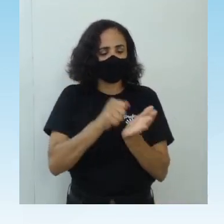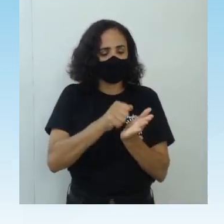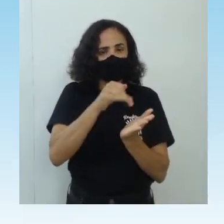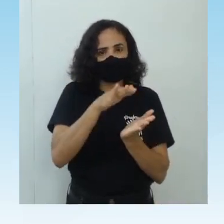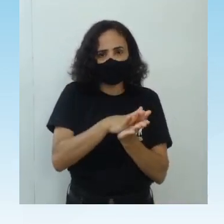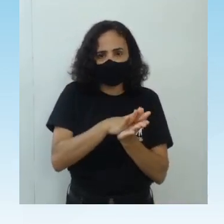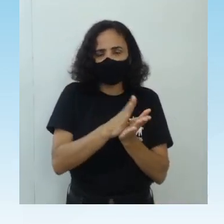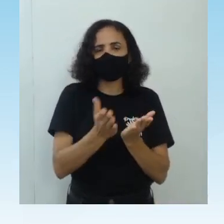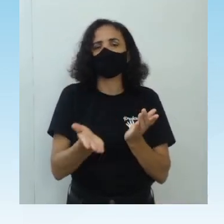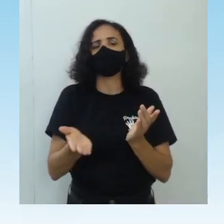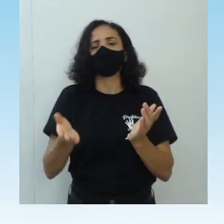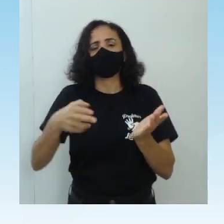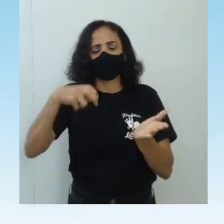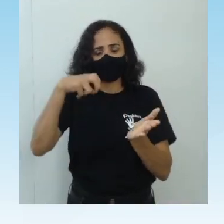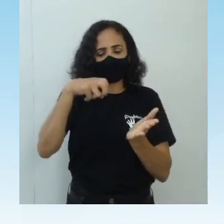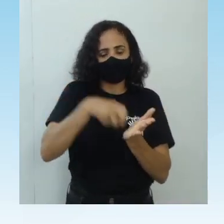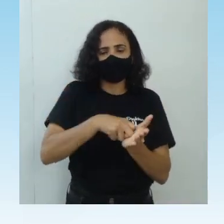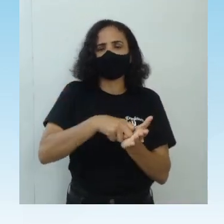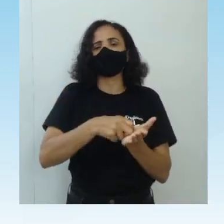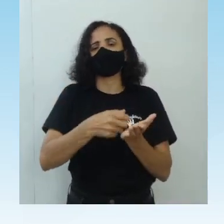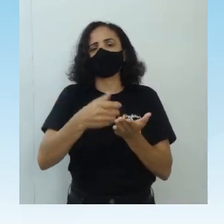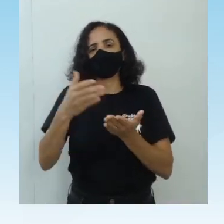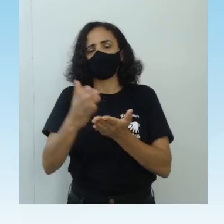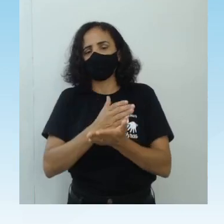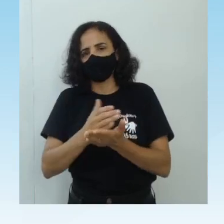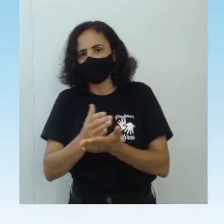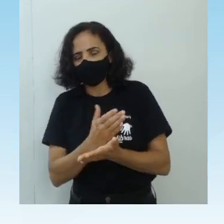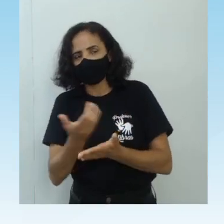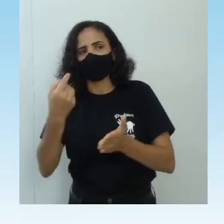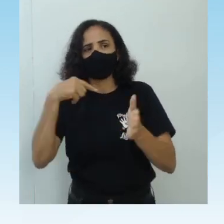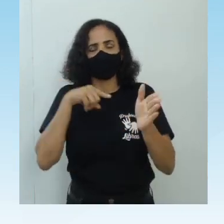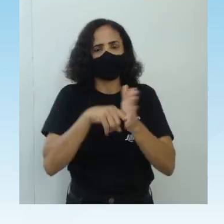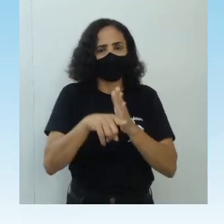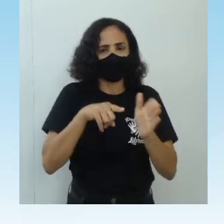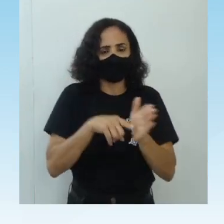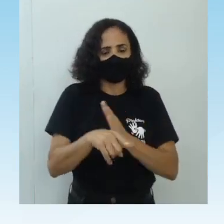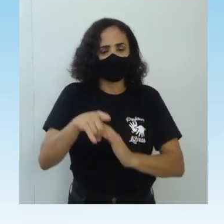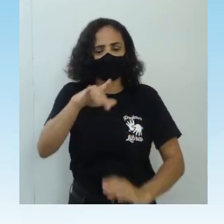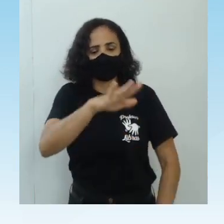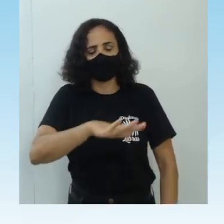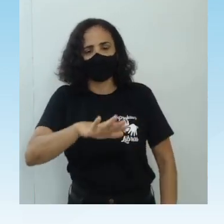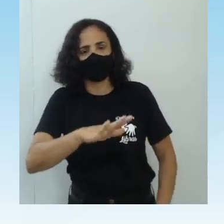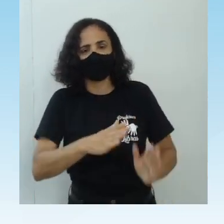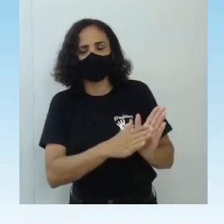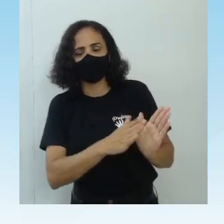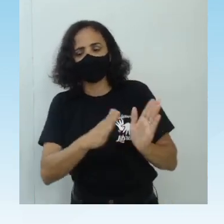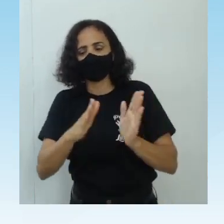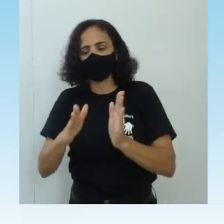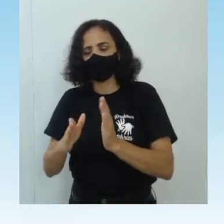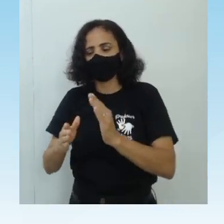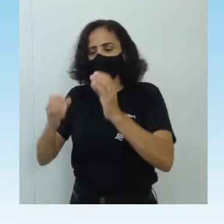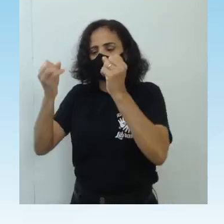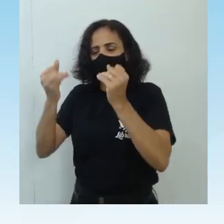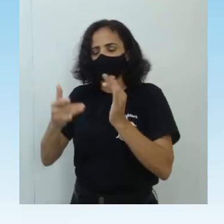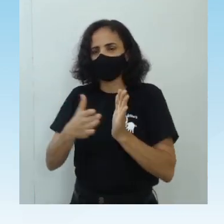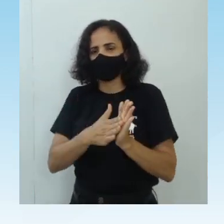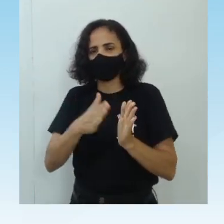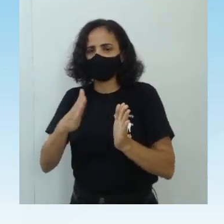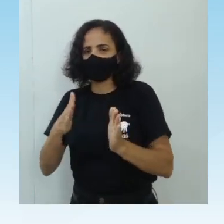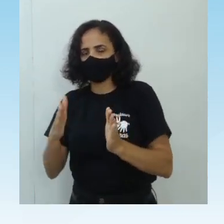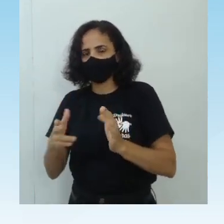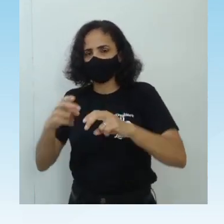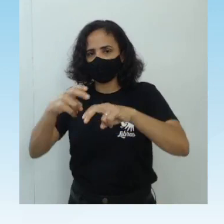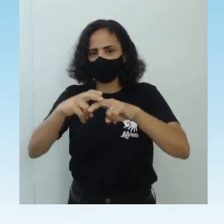vai falar sobre coisas inquestionáveis, muitas vezes, porque é uma ação de um Deus, ele vai falar sobre